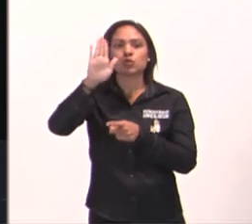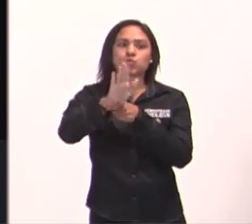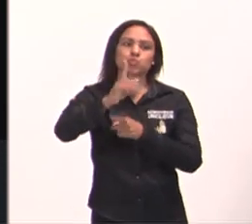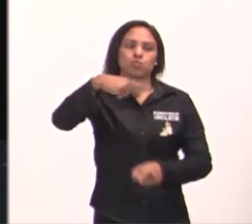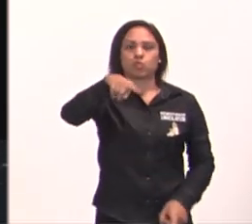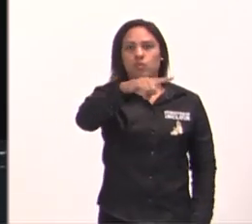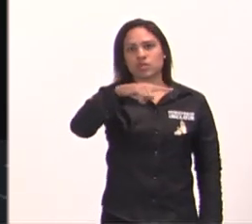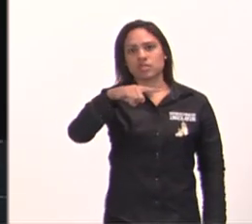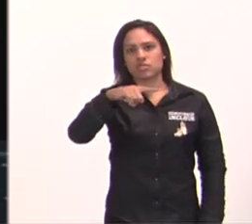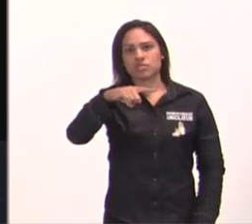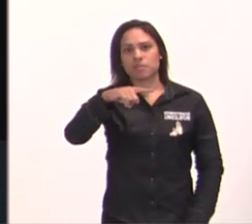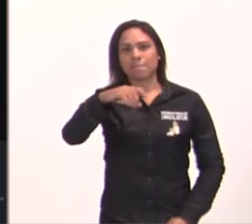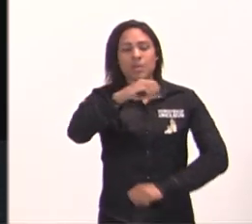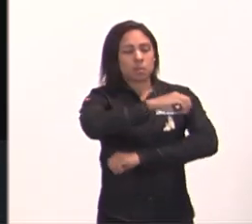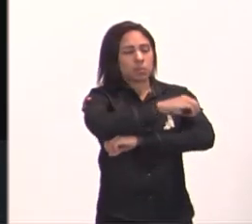romper da manhã,